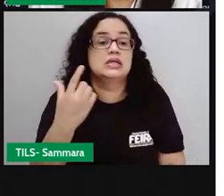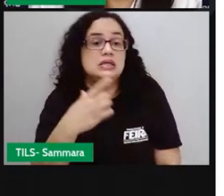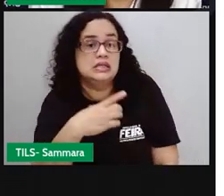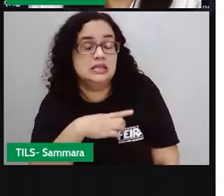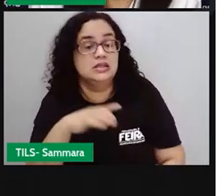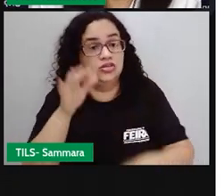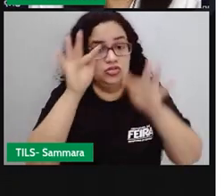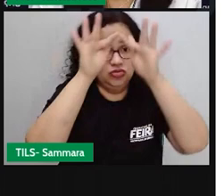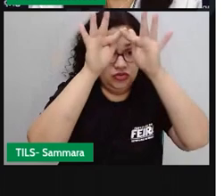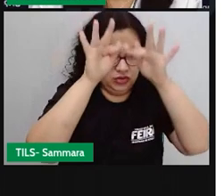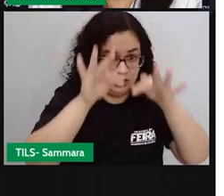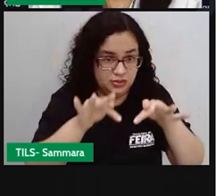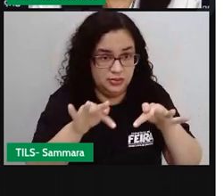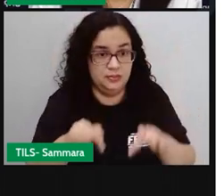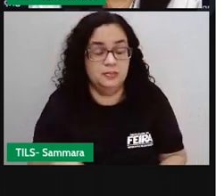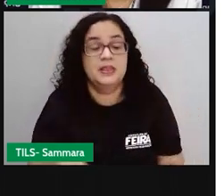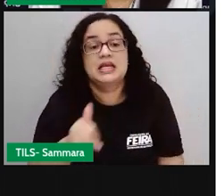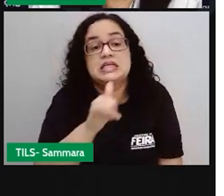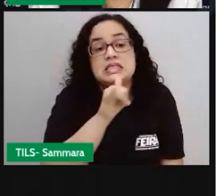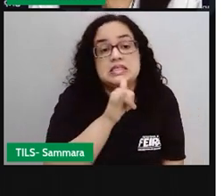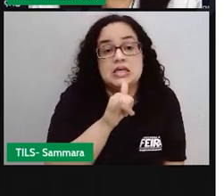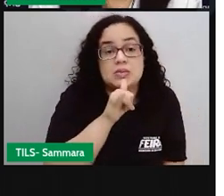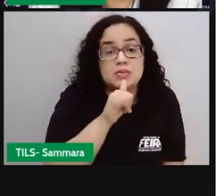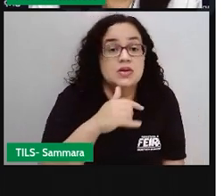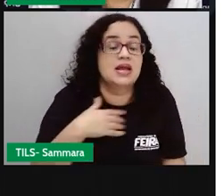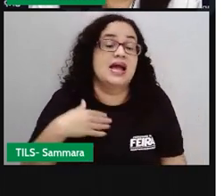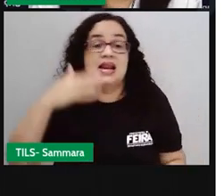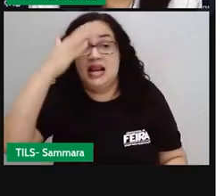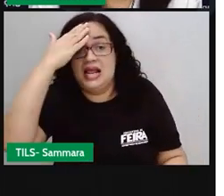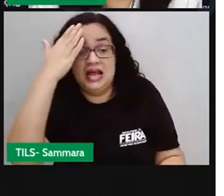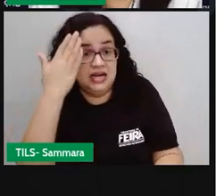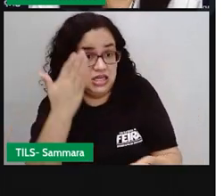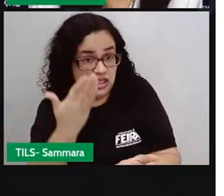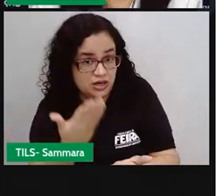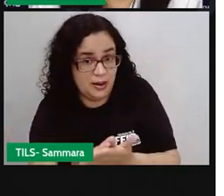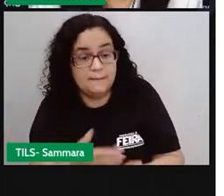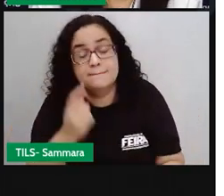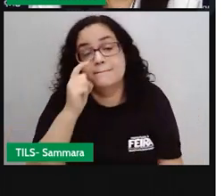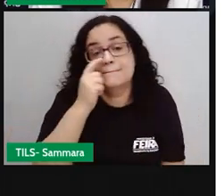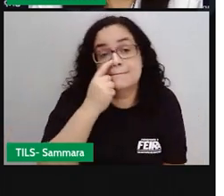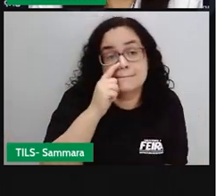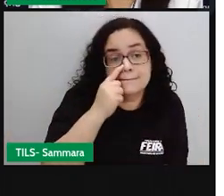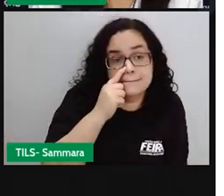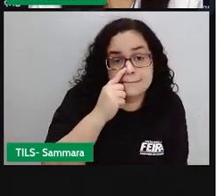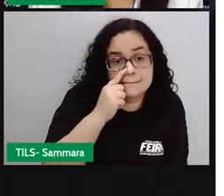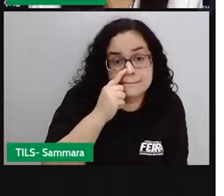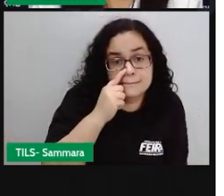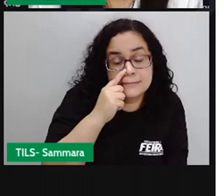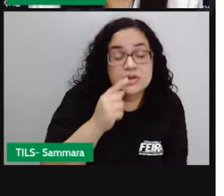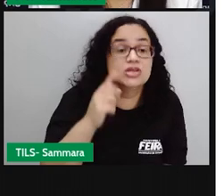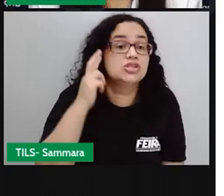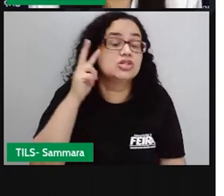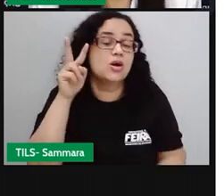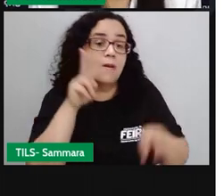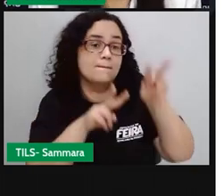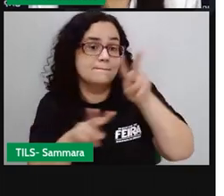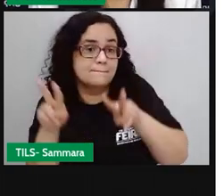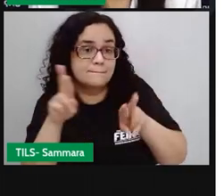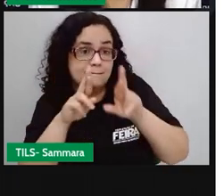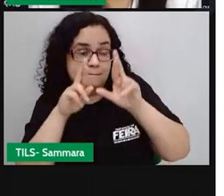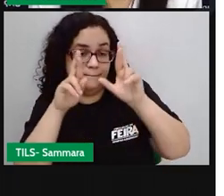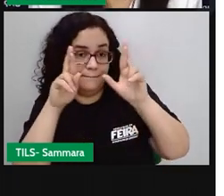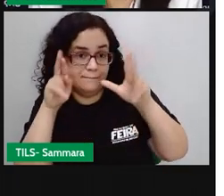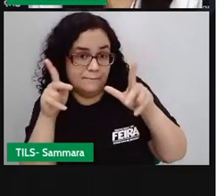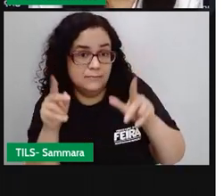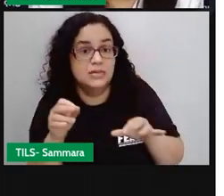ter finalizado. Exemplo acreditara em bruxas. Então a gente observa a diferença.